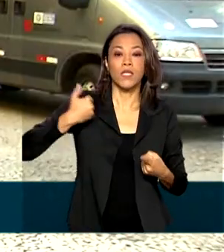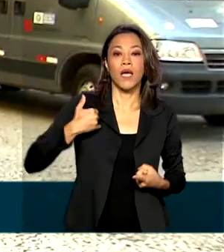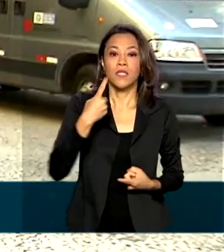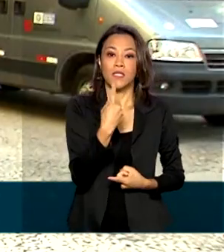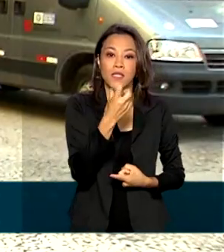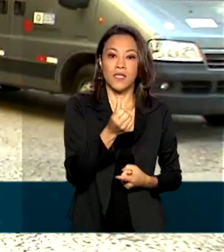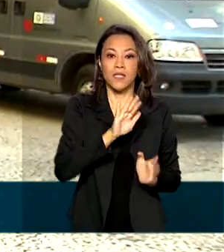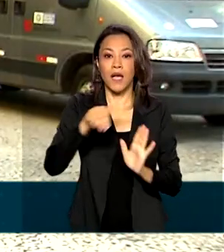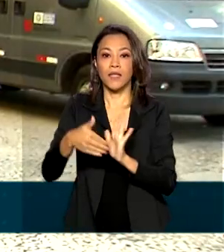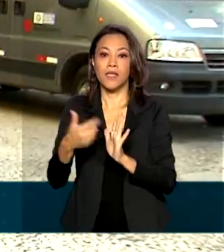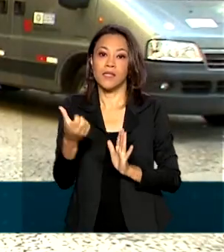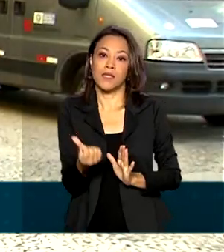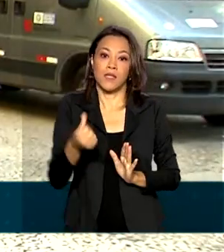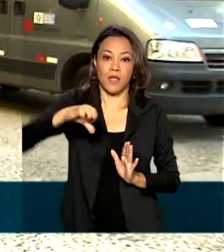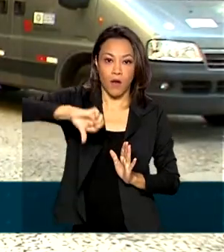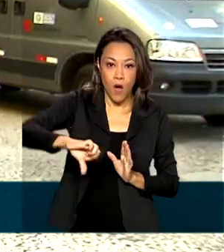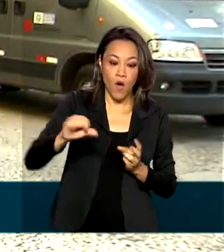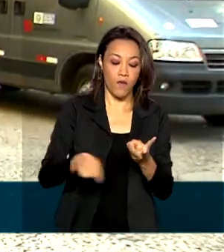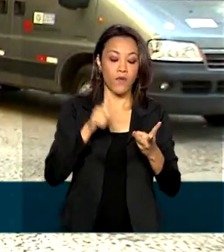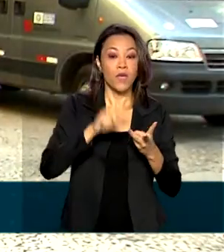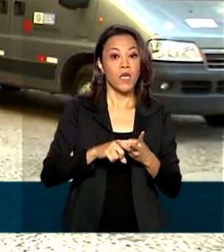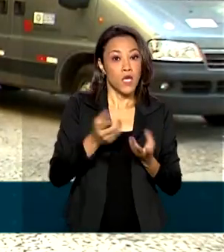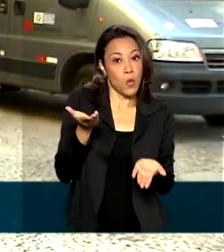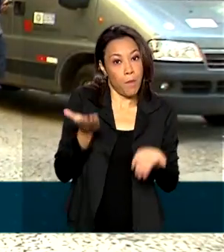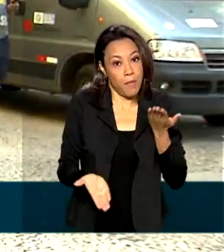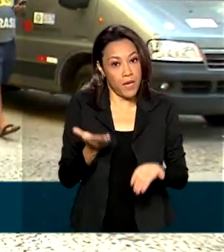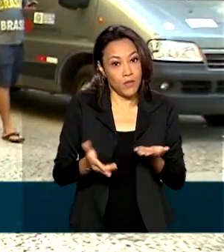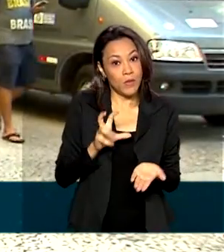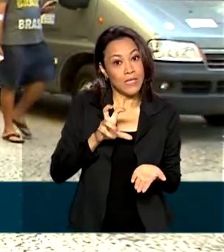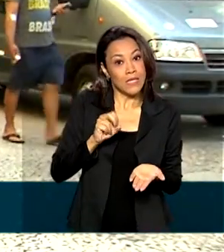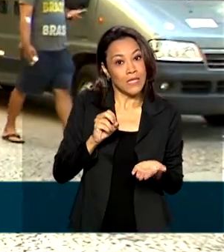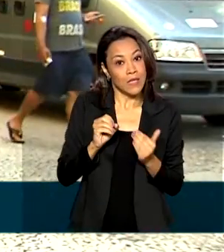69 anos e peso superior a 50 quilos. Voltamos com você Renata.